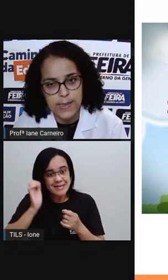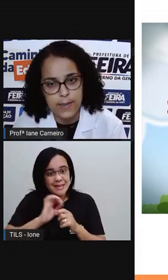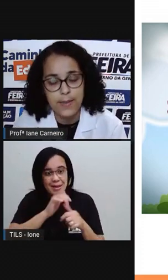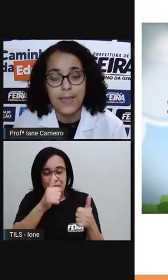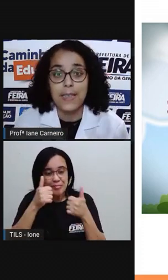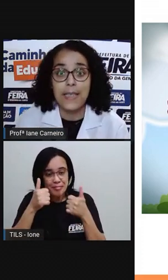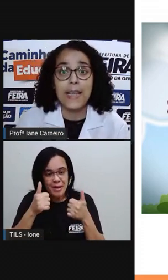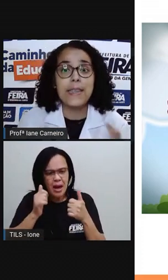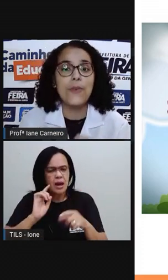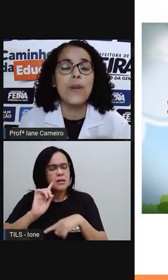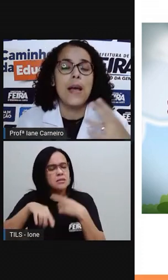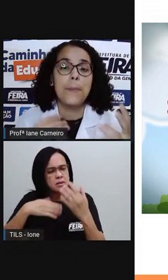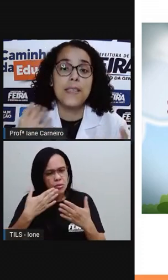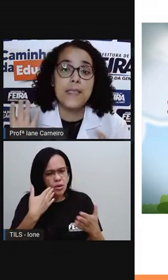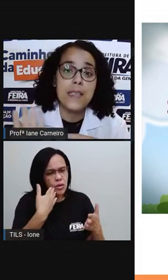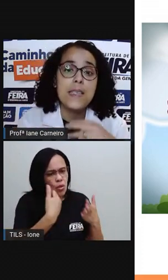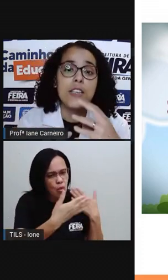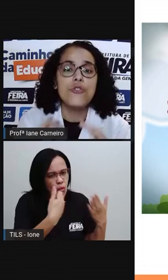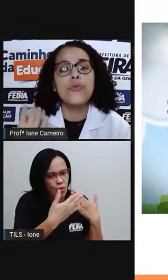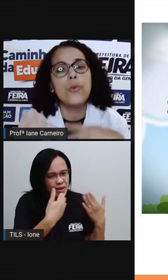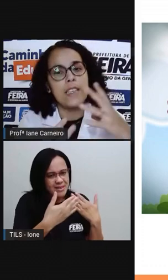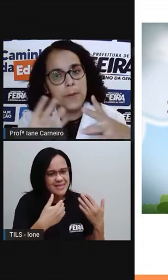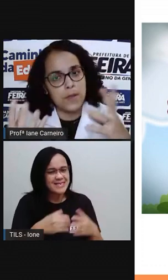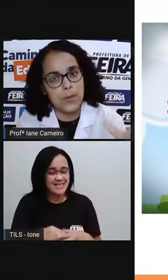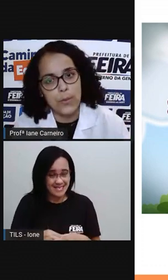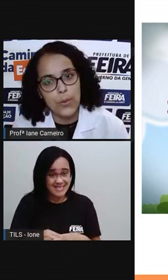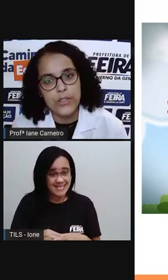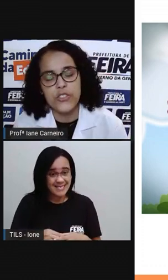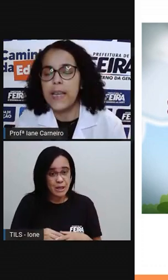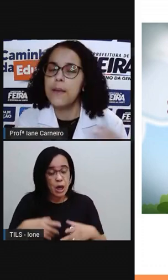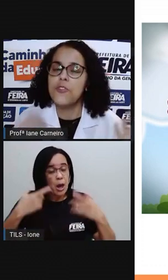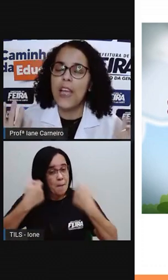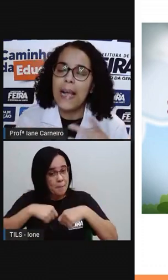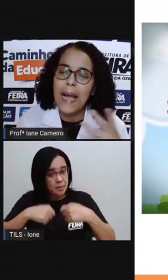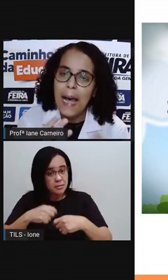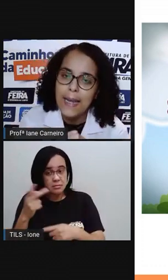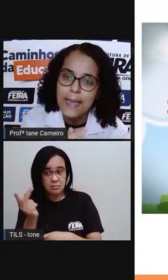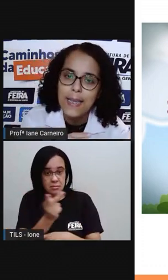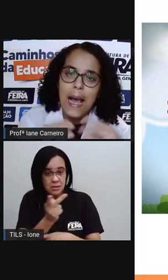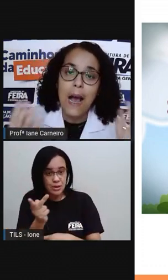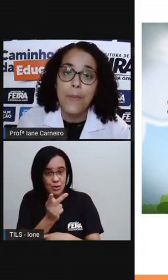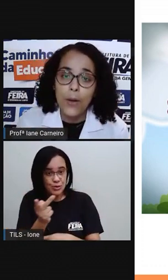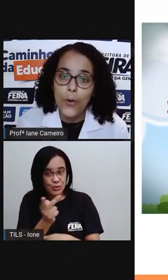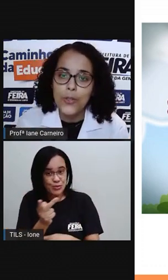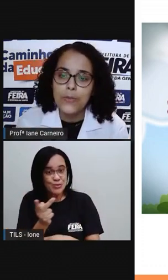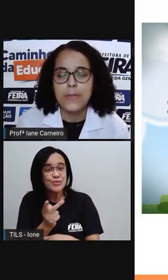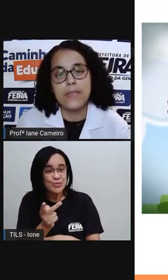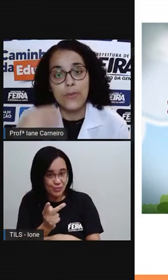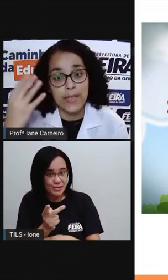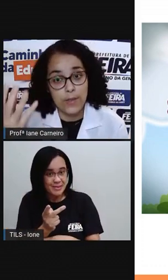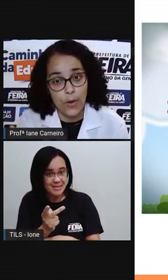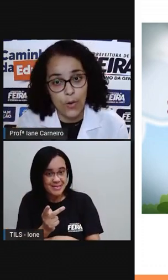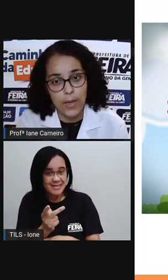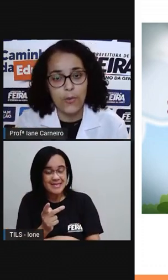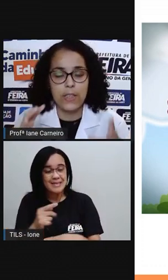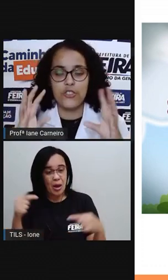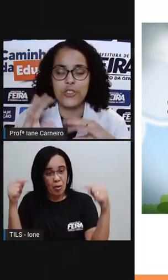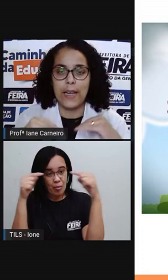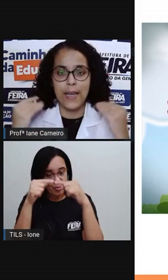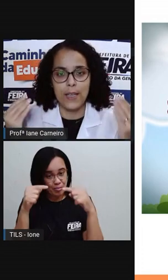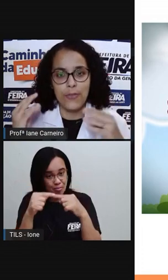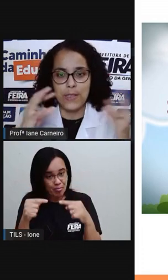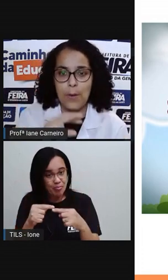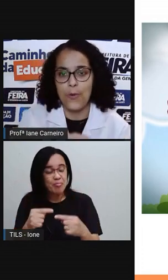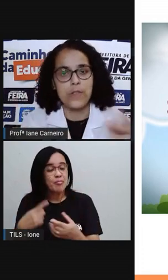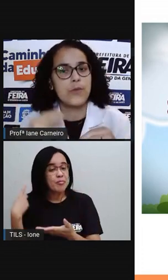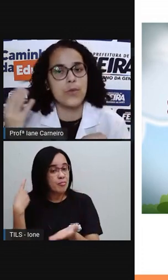conversa, né? Então, precisa as pessoas chegarem a um acordo. Então, na escola, quando a gente